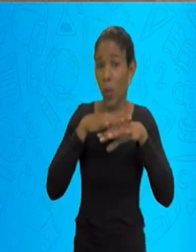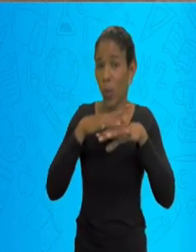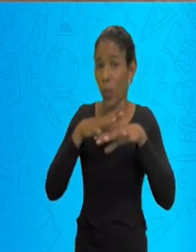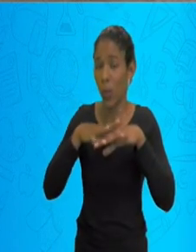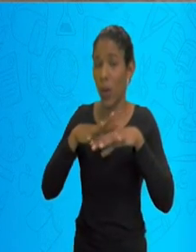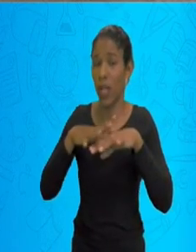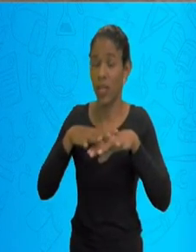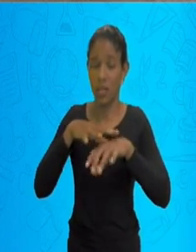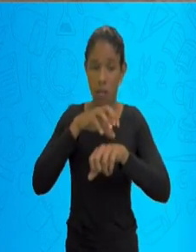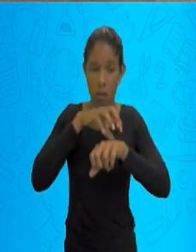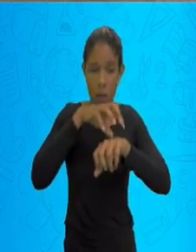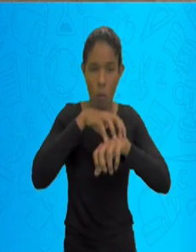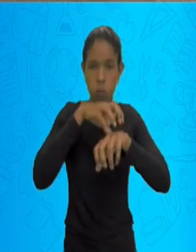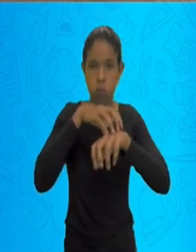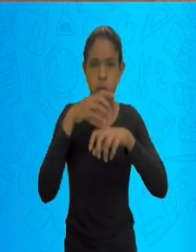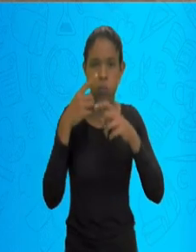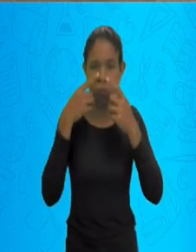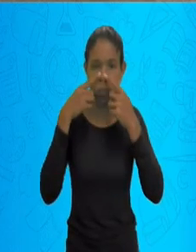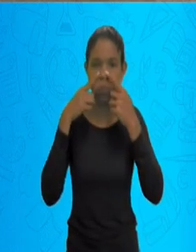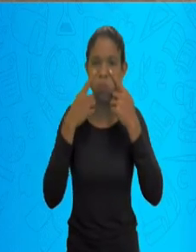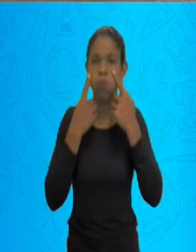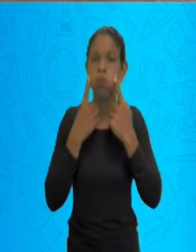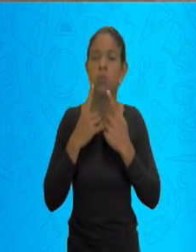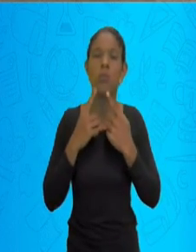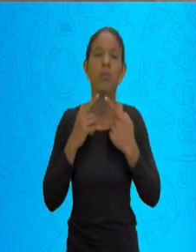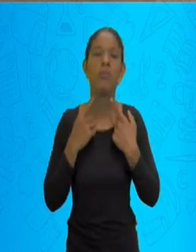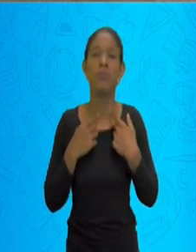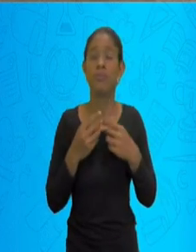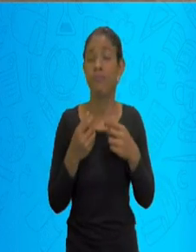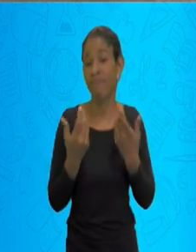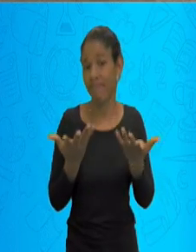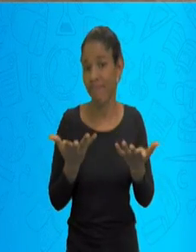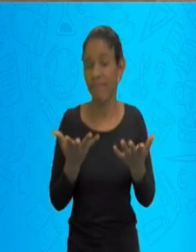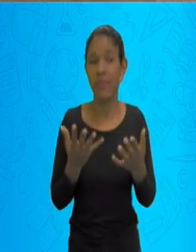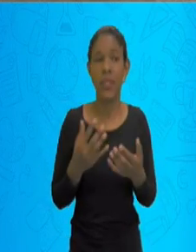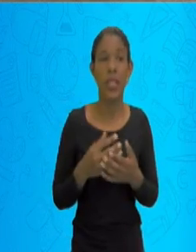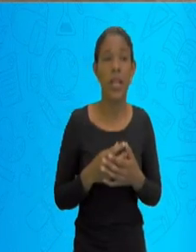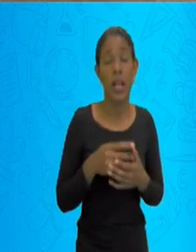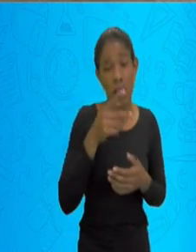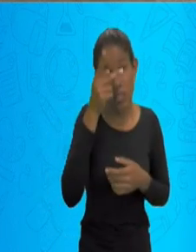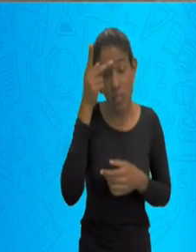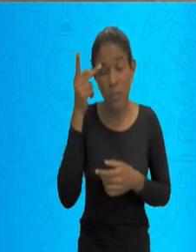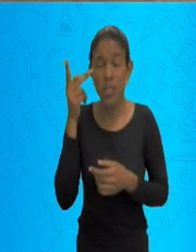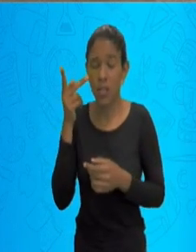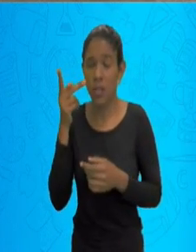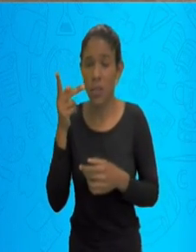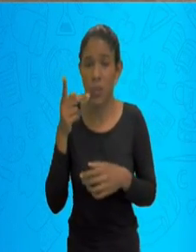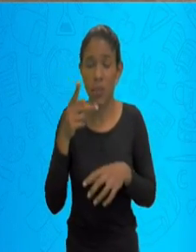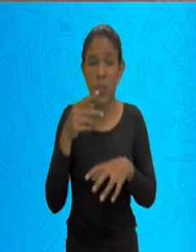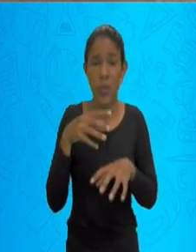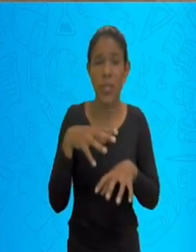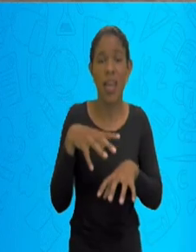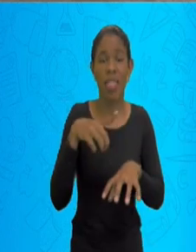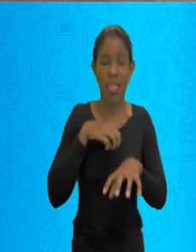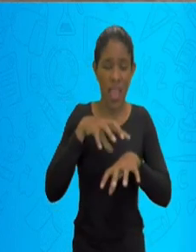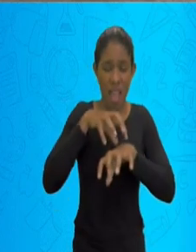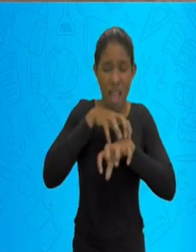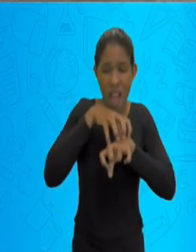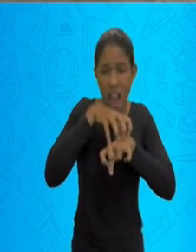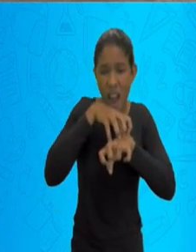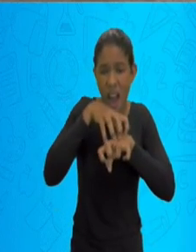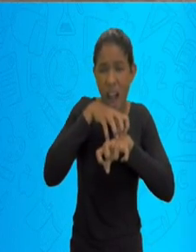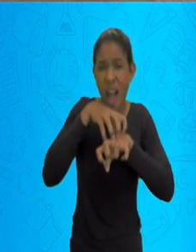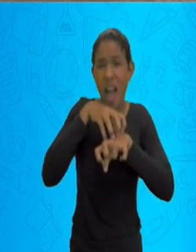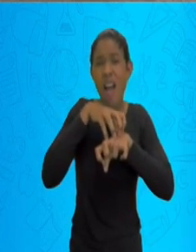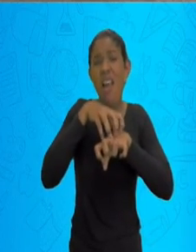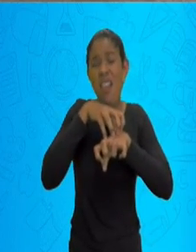infecções dessa via respiratória, eles acabam ficando mais irritados. Se o ambiente estiver com poeira,